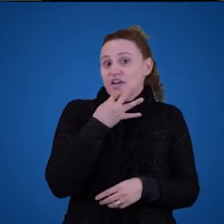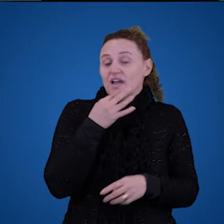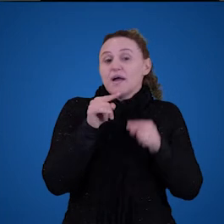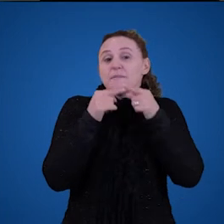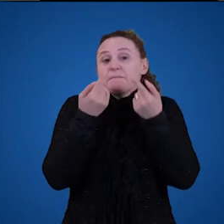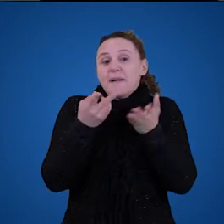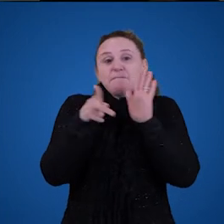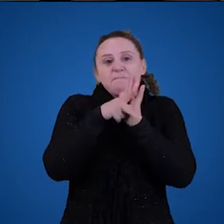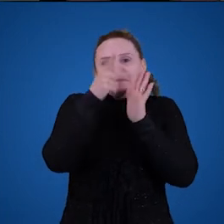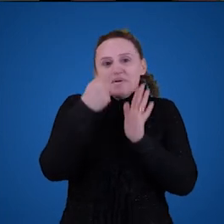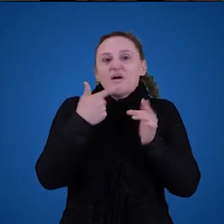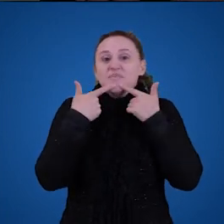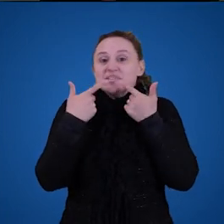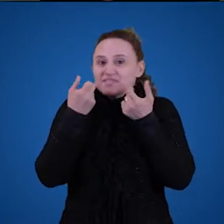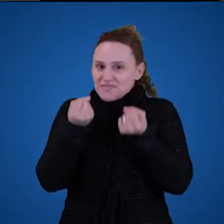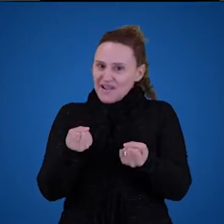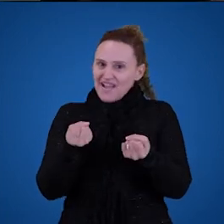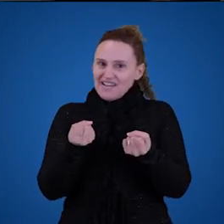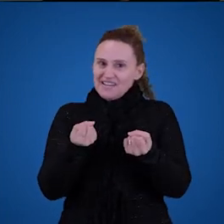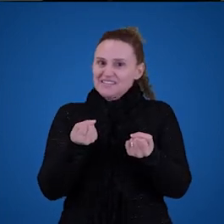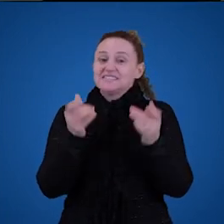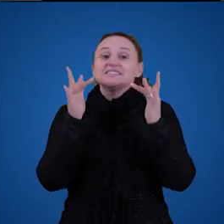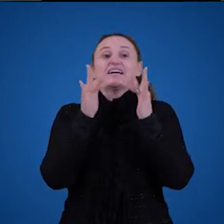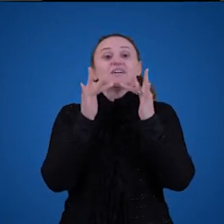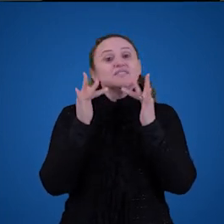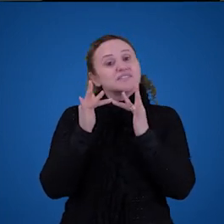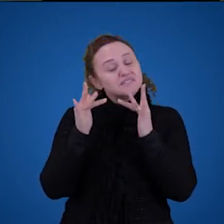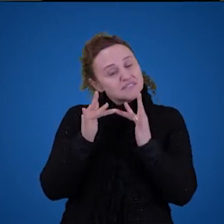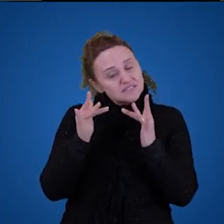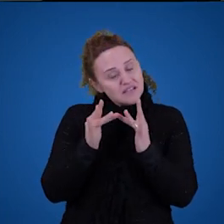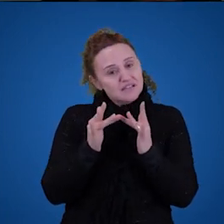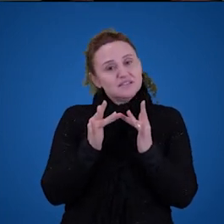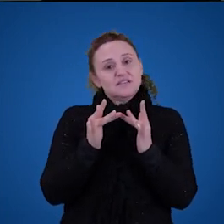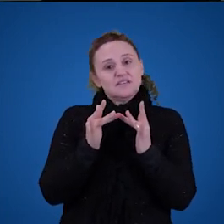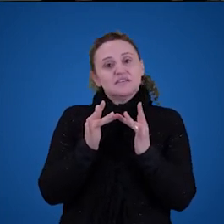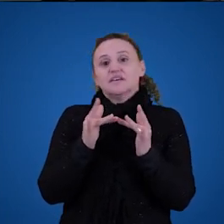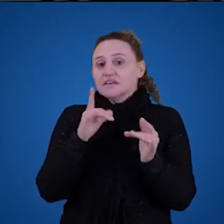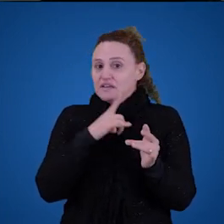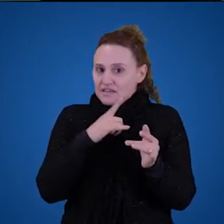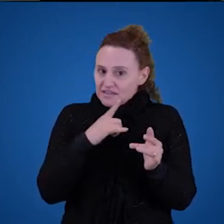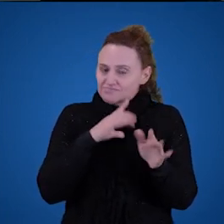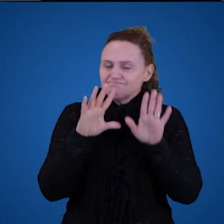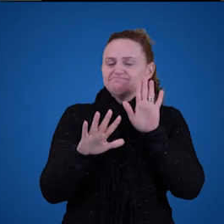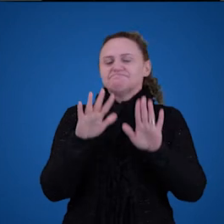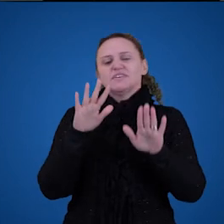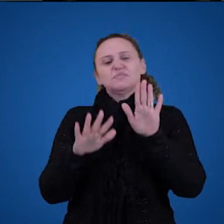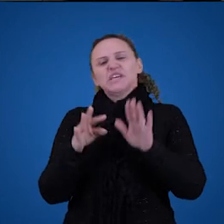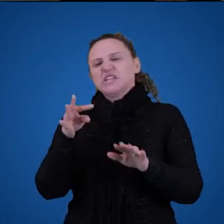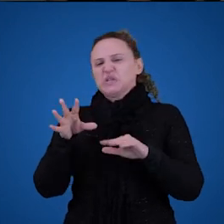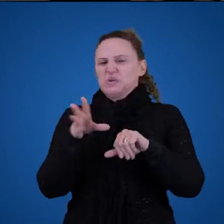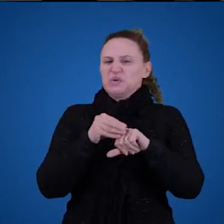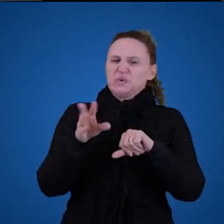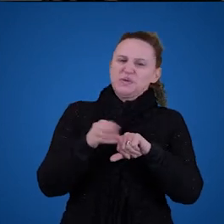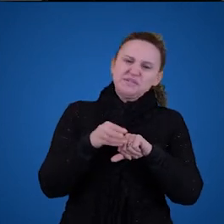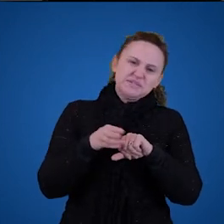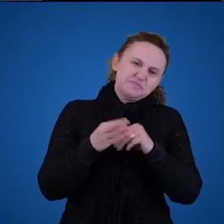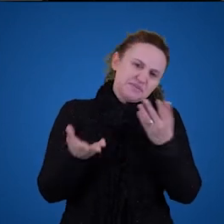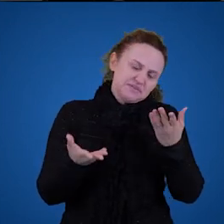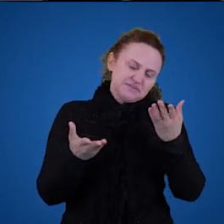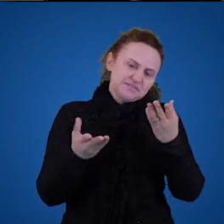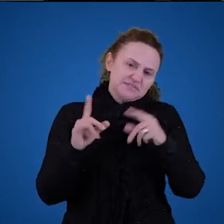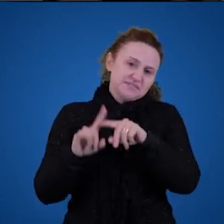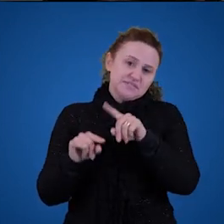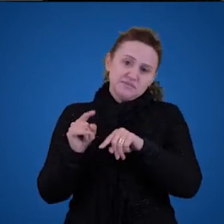na própria linguagem, né, a própria linguagem está conectada com o mundo. E ela independe do nosso conhecimento sobre os